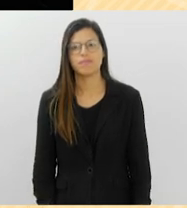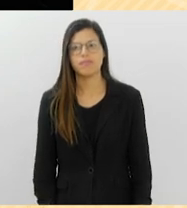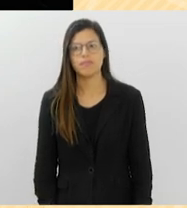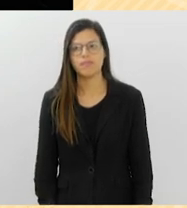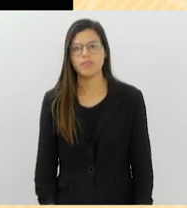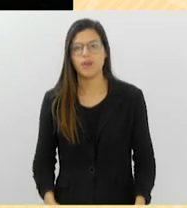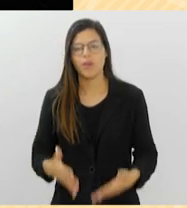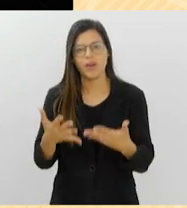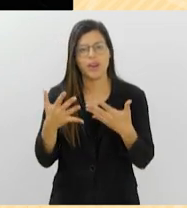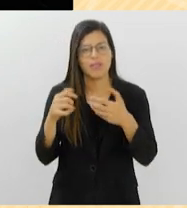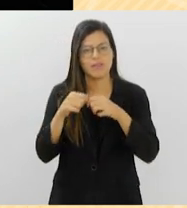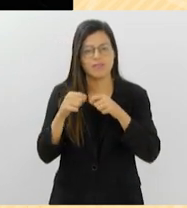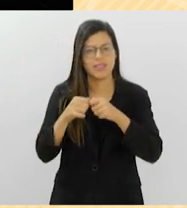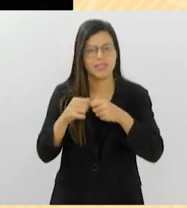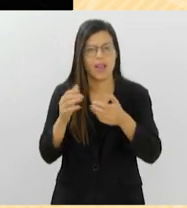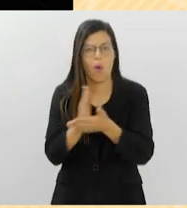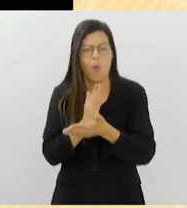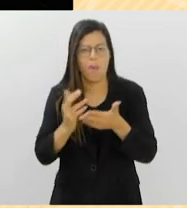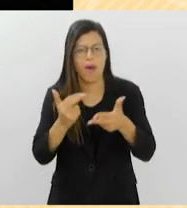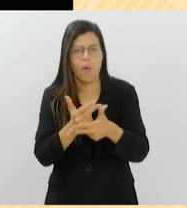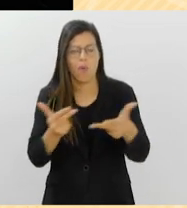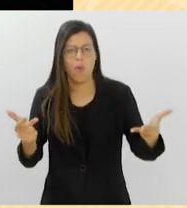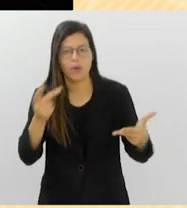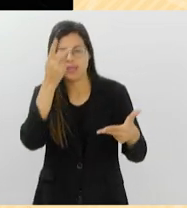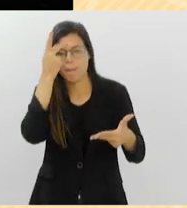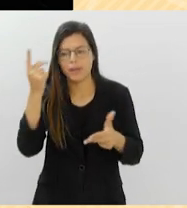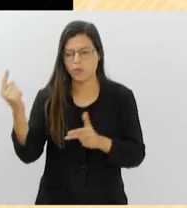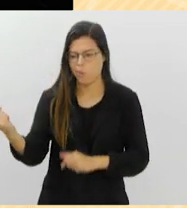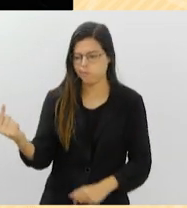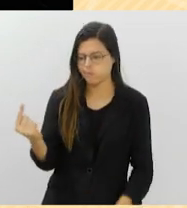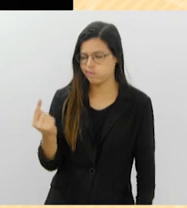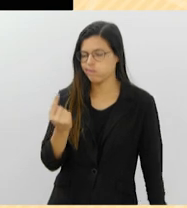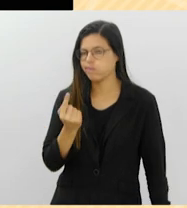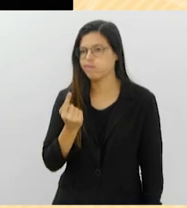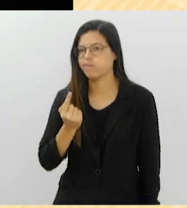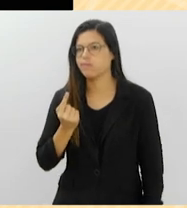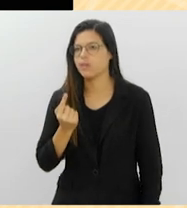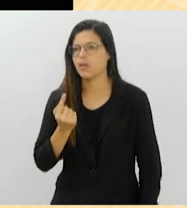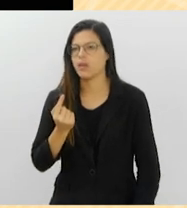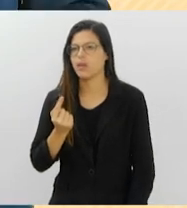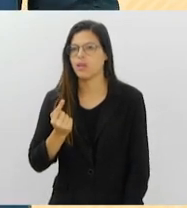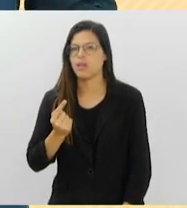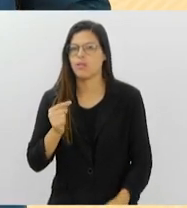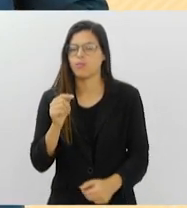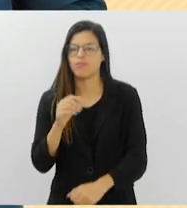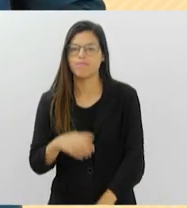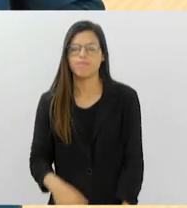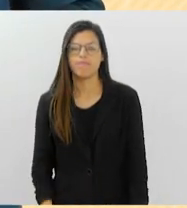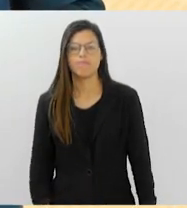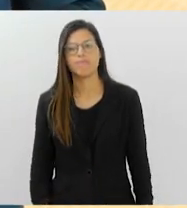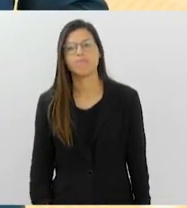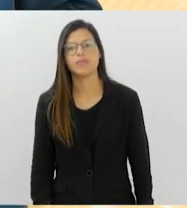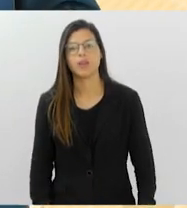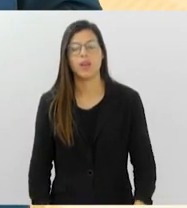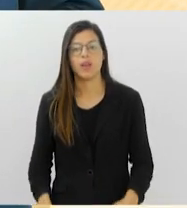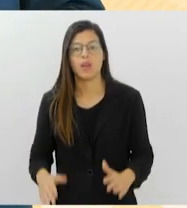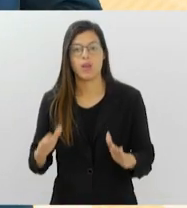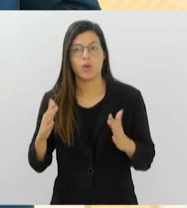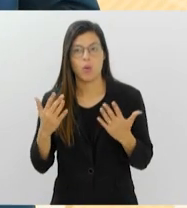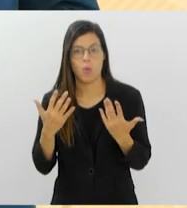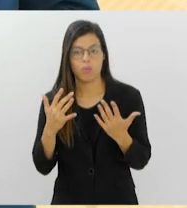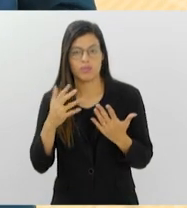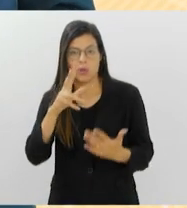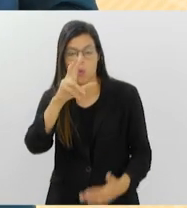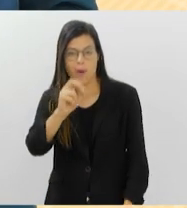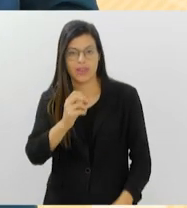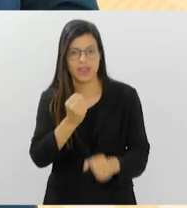qualquer coisa, alguém se aproximou de mim e colocou um saco na minha casa. Em comemoração aos 50 anos